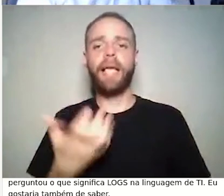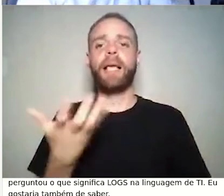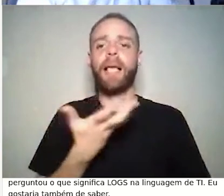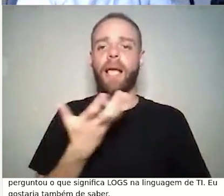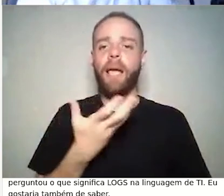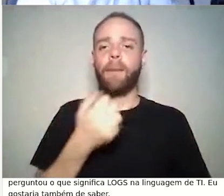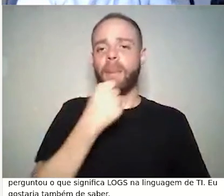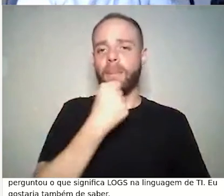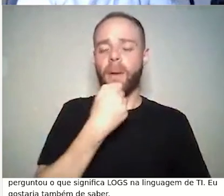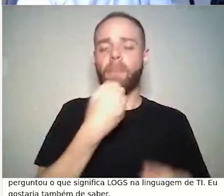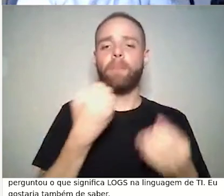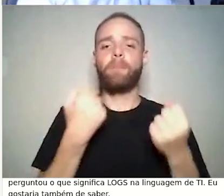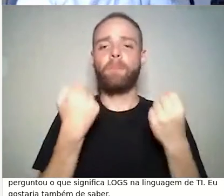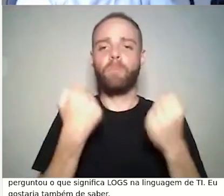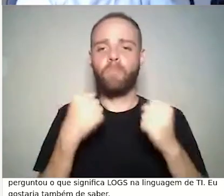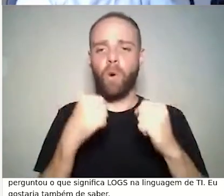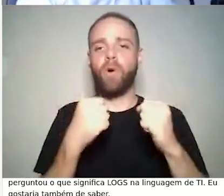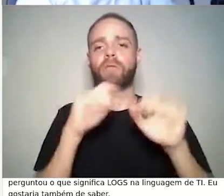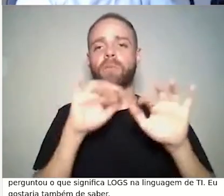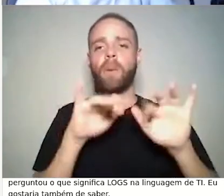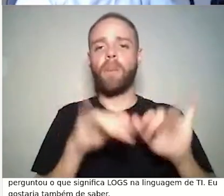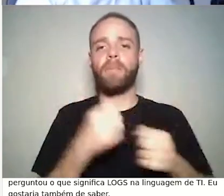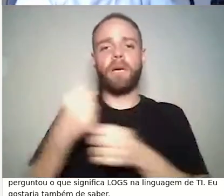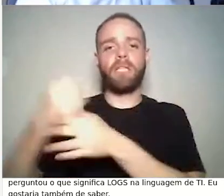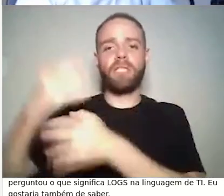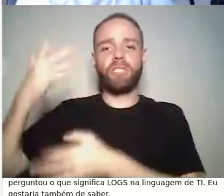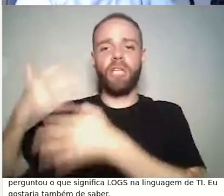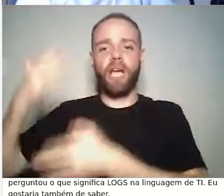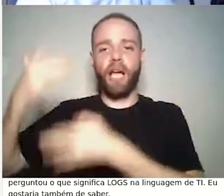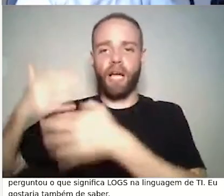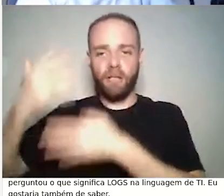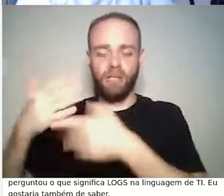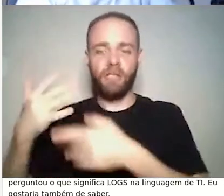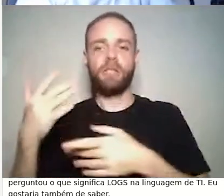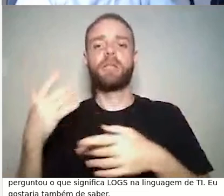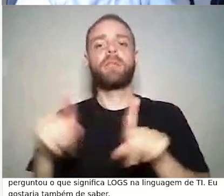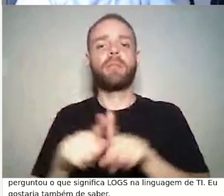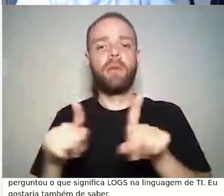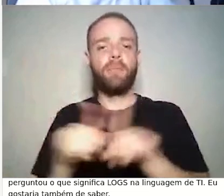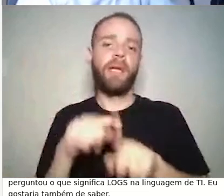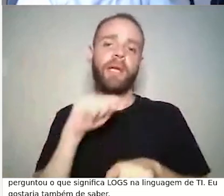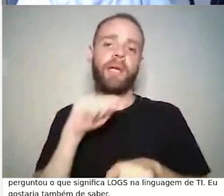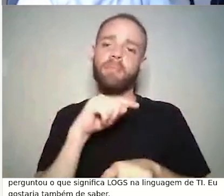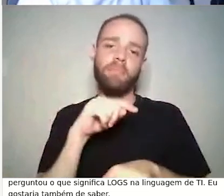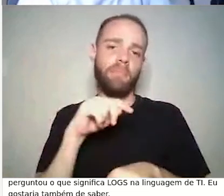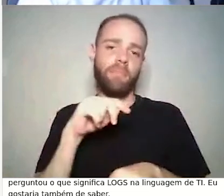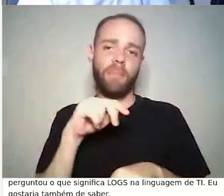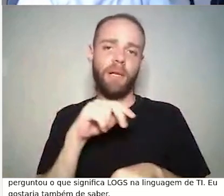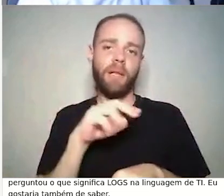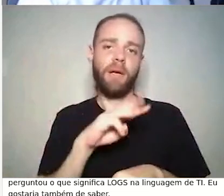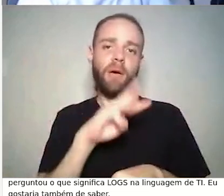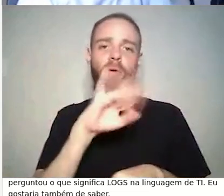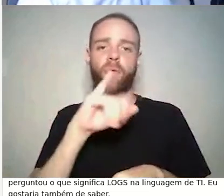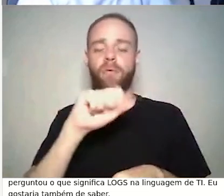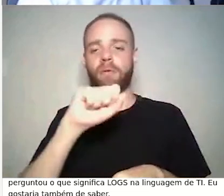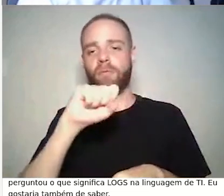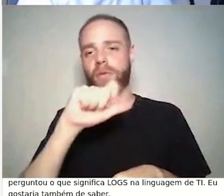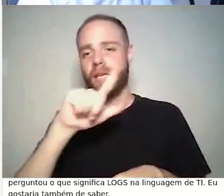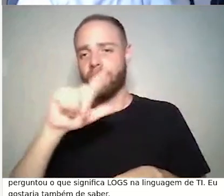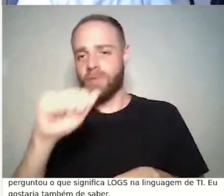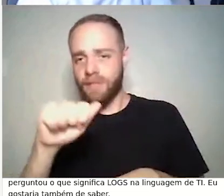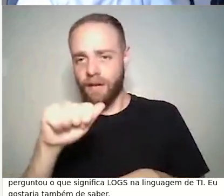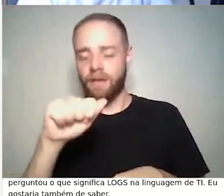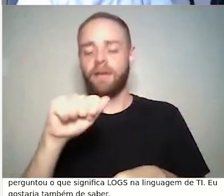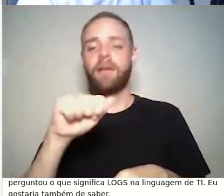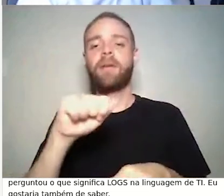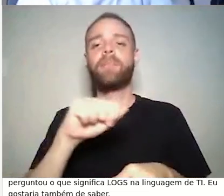aqui no chat e pode fazer a própria pergunta e conversar, tanto com a Wilza, a professora Wilza, ela não foi apresentada no início, a professora